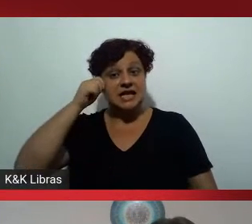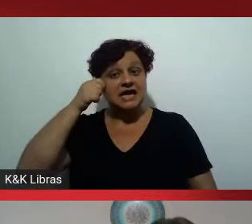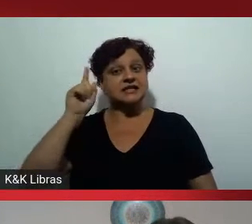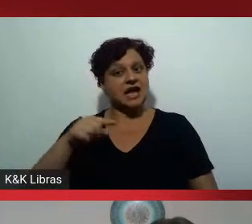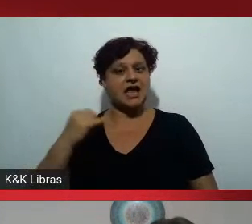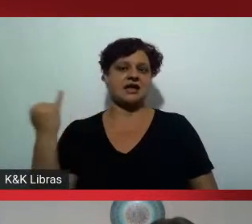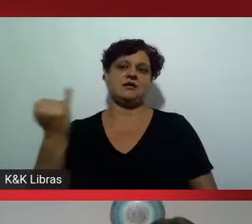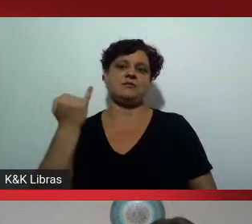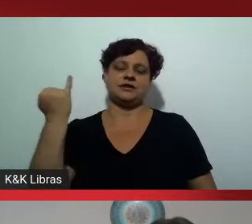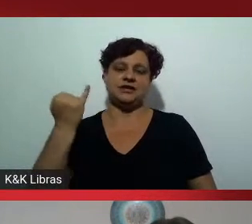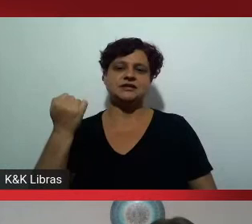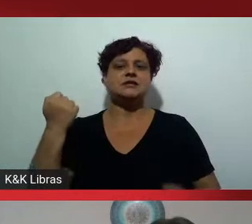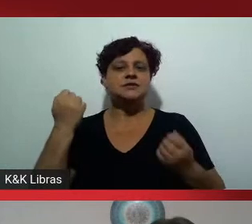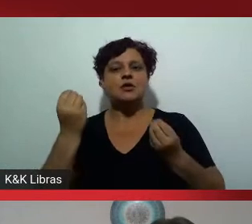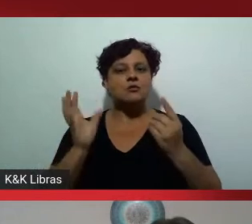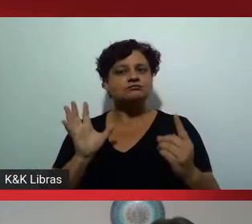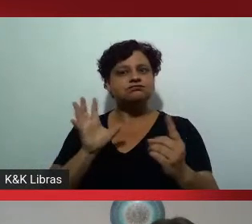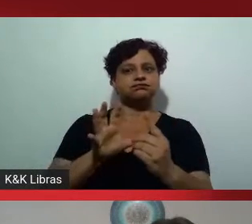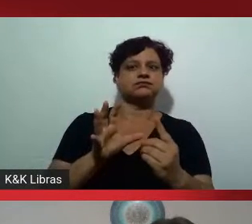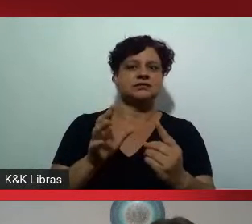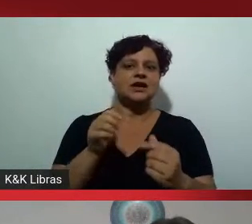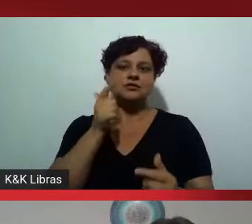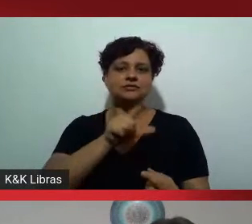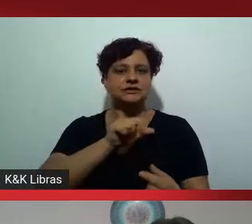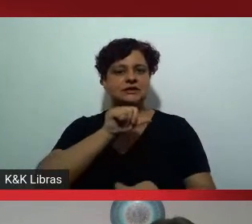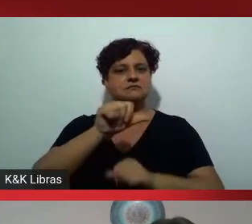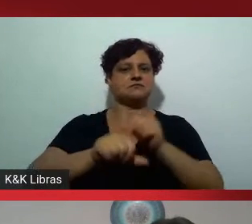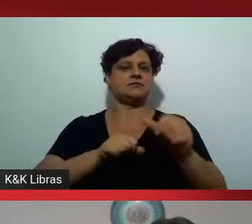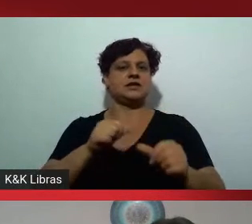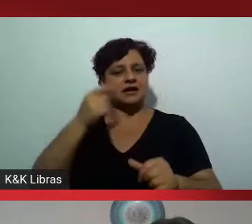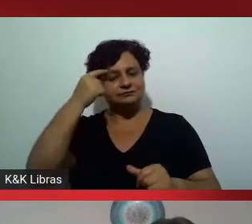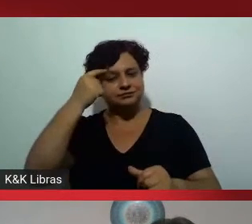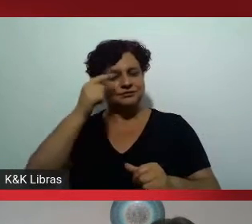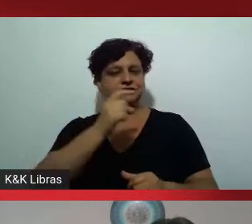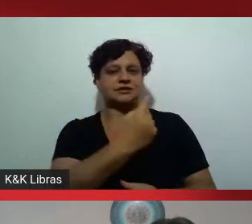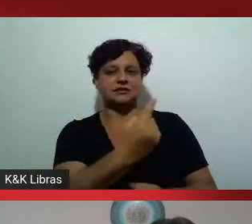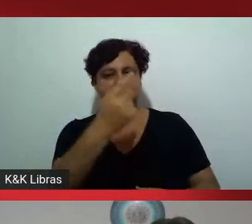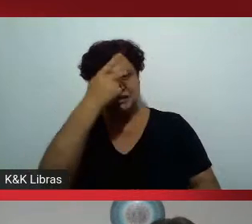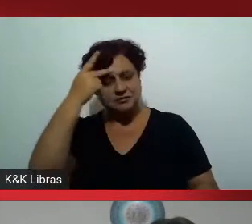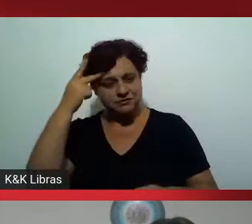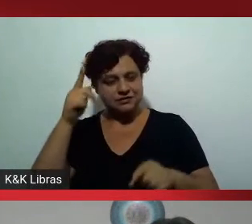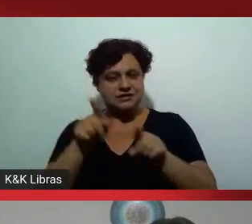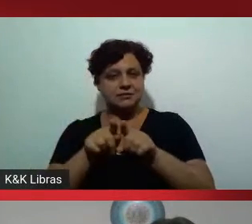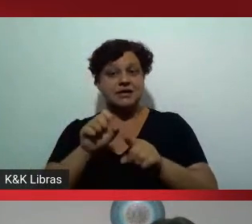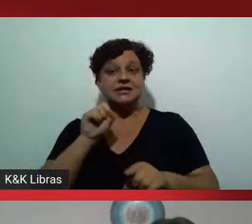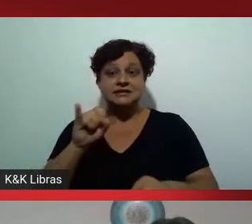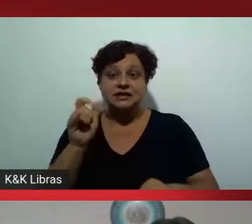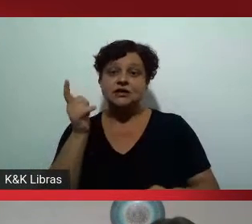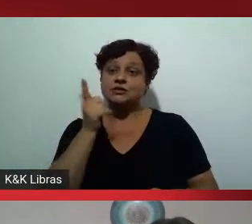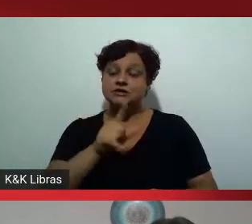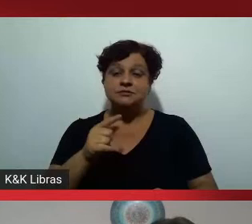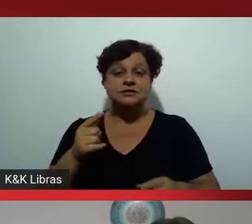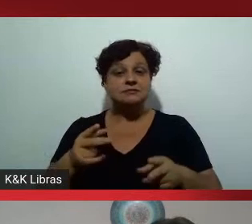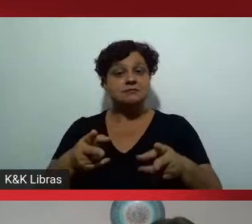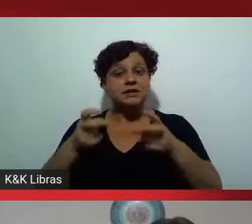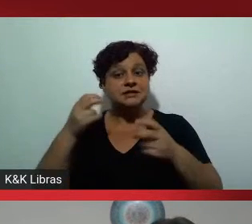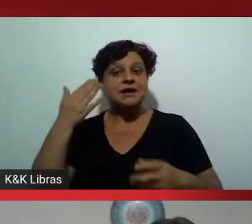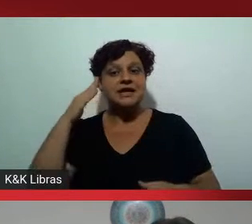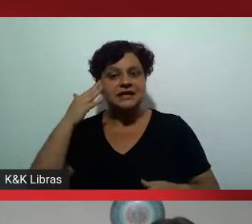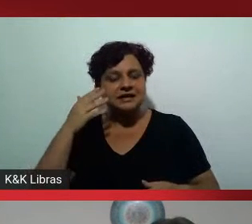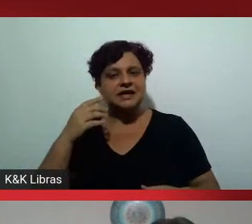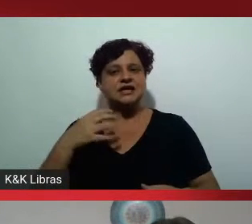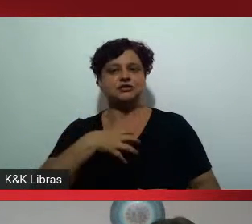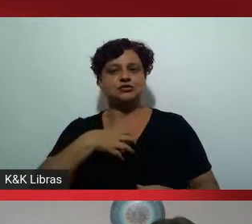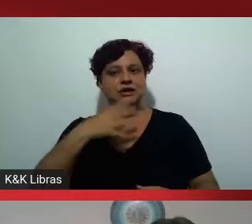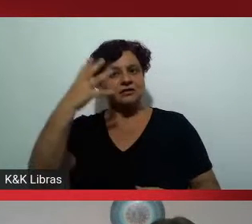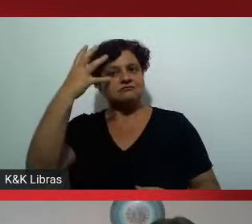nós que a vida das negras importam então construir um pacto em torno da ideia de que vidas negras importam então se isso for levado